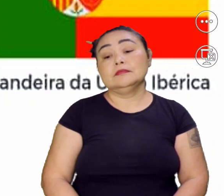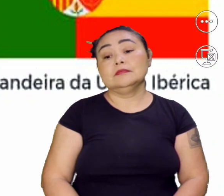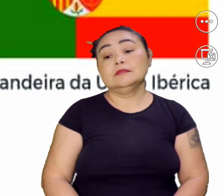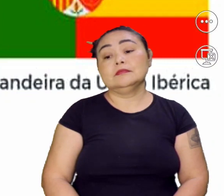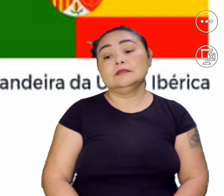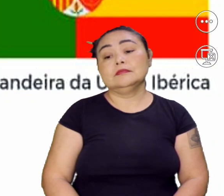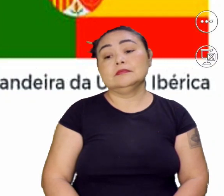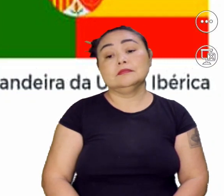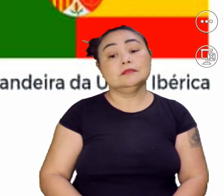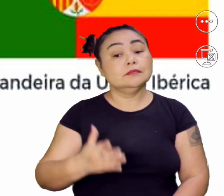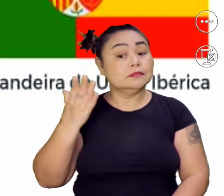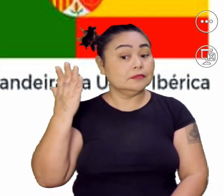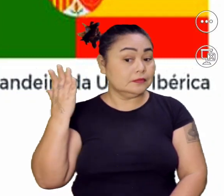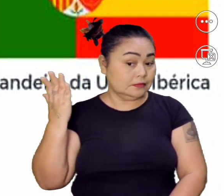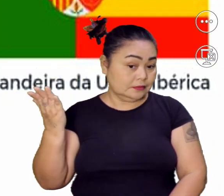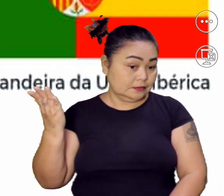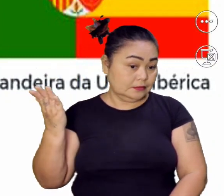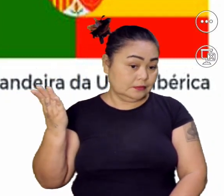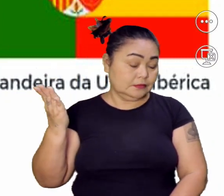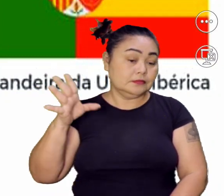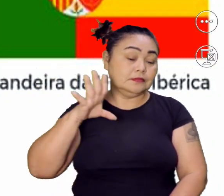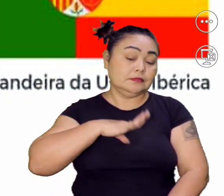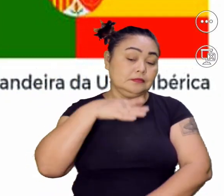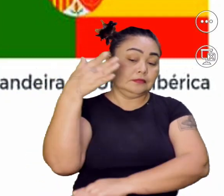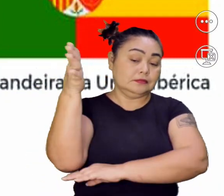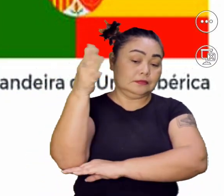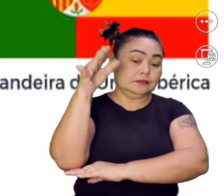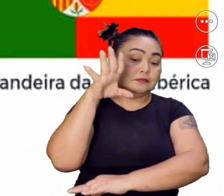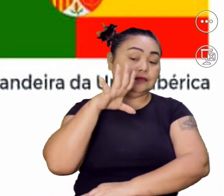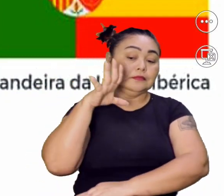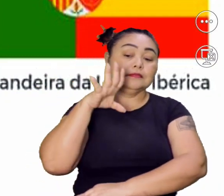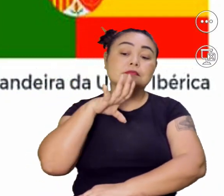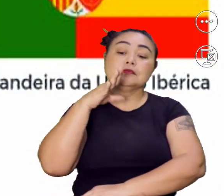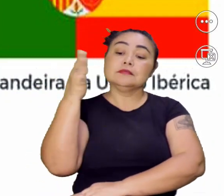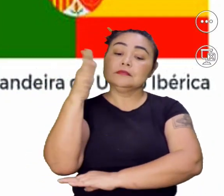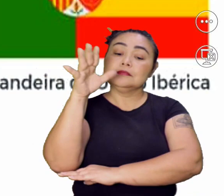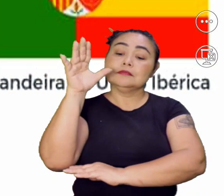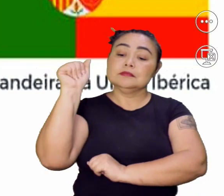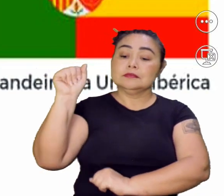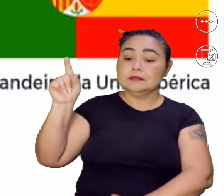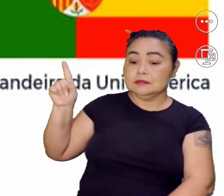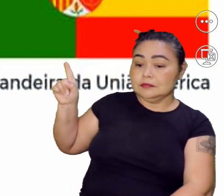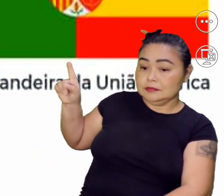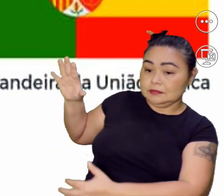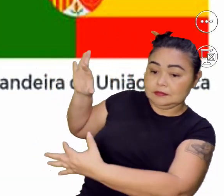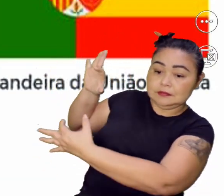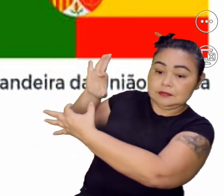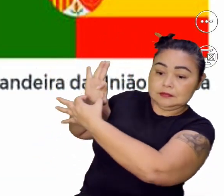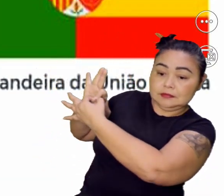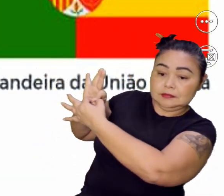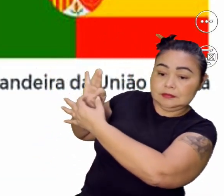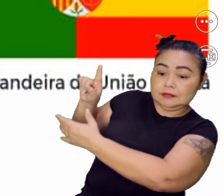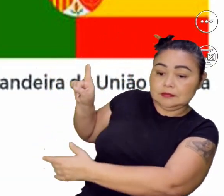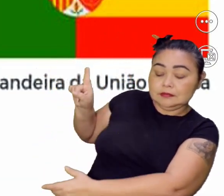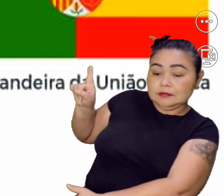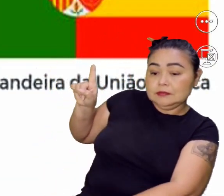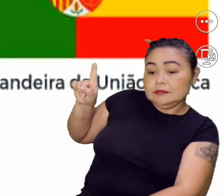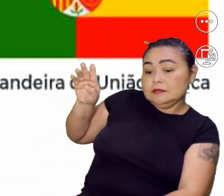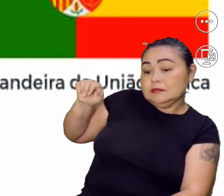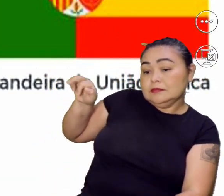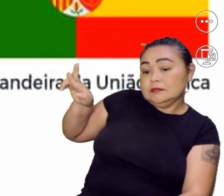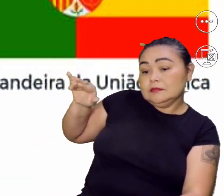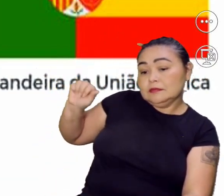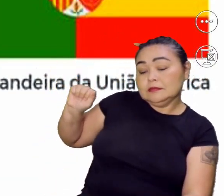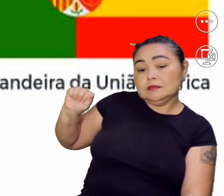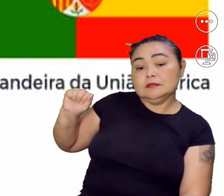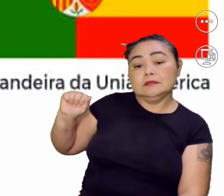Olha aí, bandeira de Portugal, bandeira da Espanha, bandeira da União Ibérica. Então, nós temos aqui